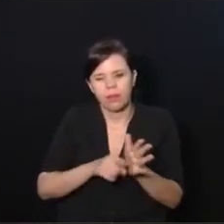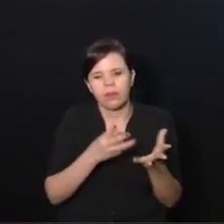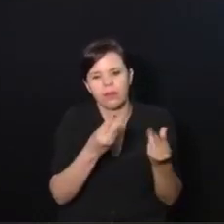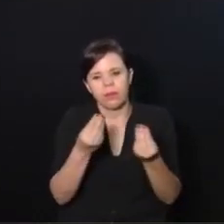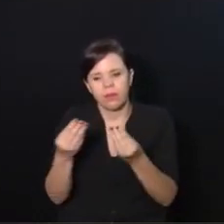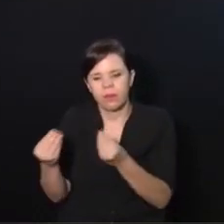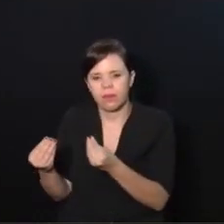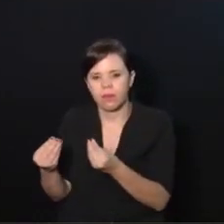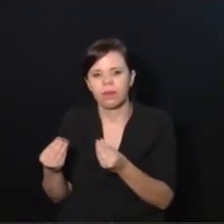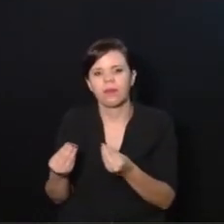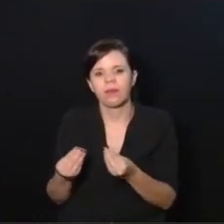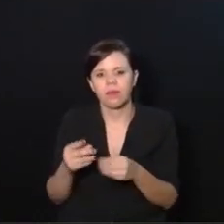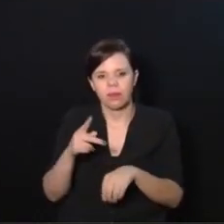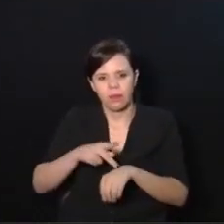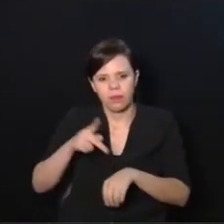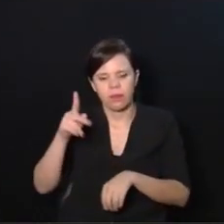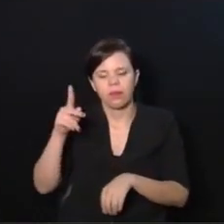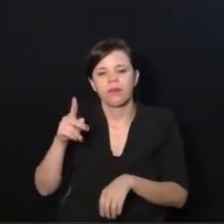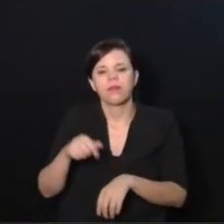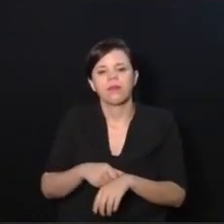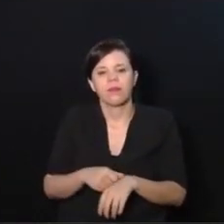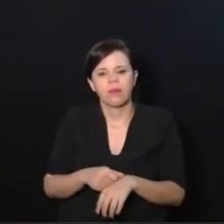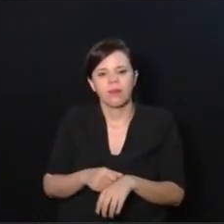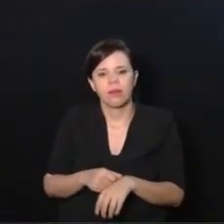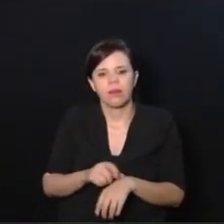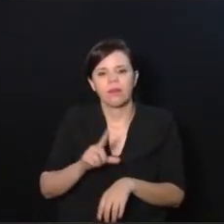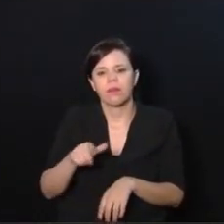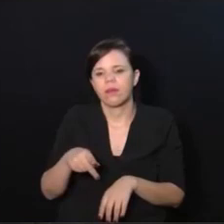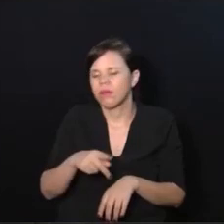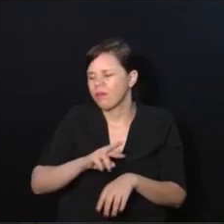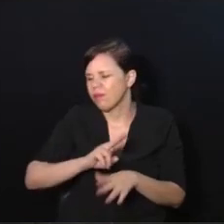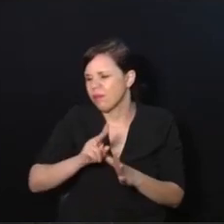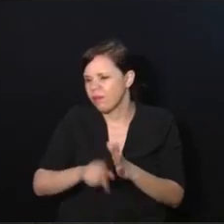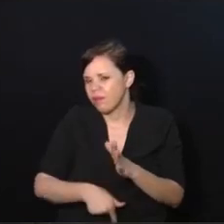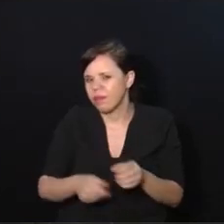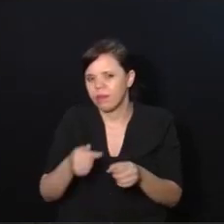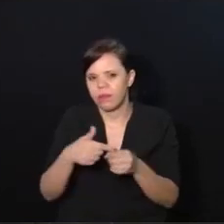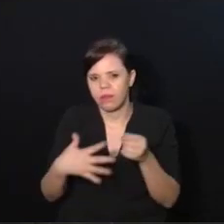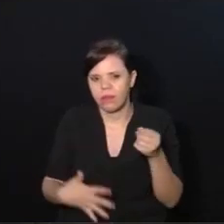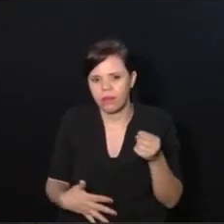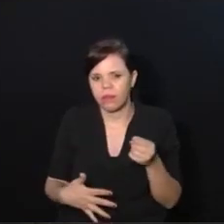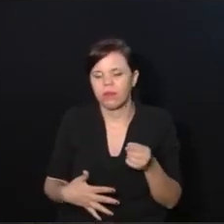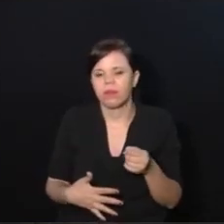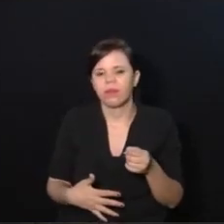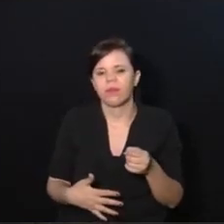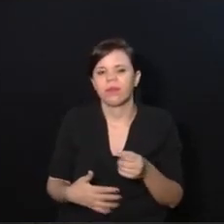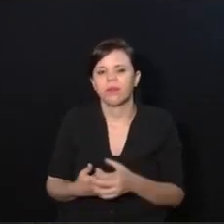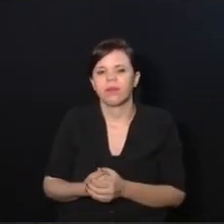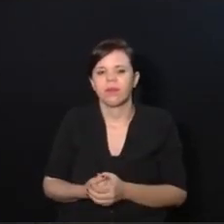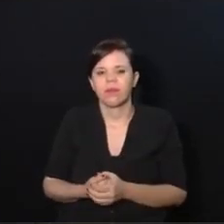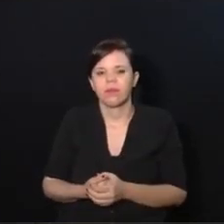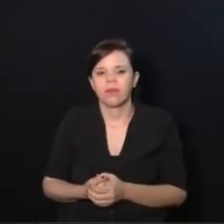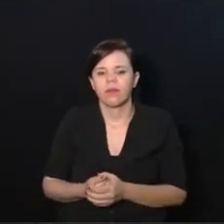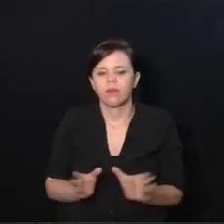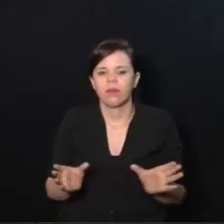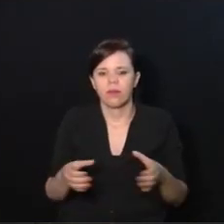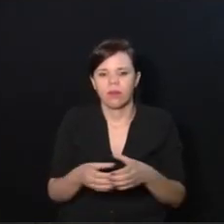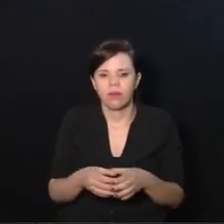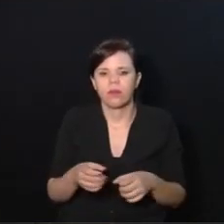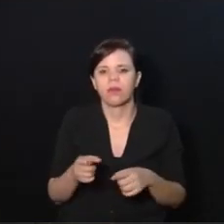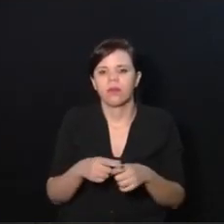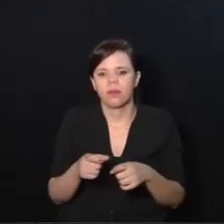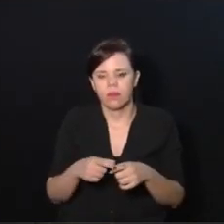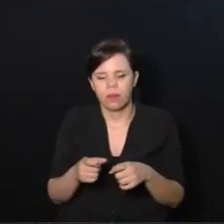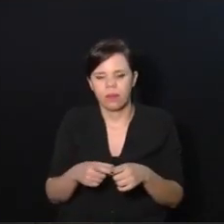mais e aí vem as pós-graduações, vem as especializações, vem Google, aí vem o PubMed para poder a gente ir lá pesquisar os artigos em